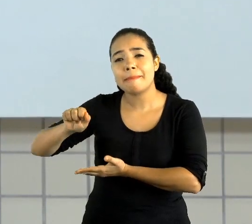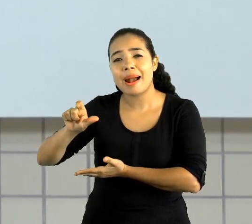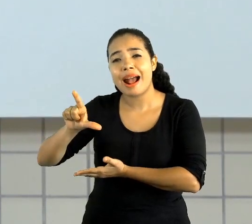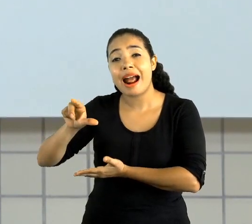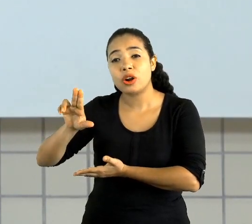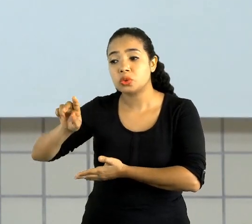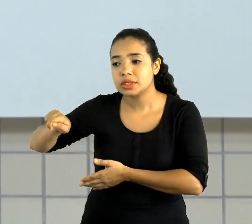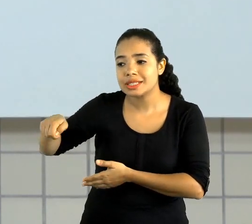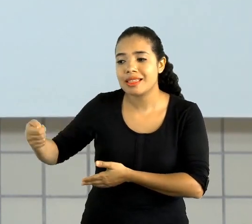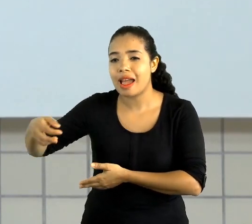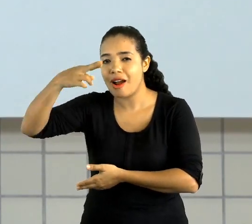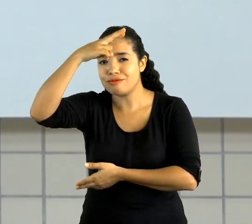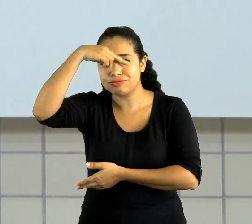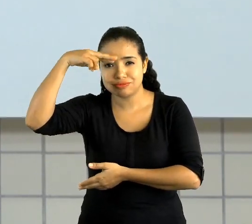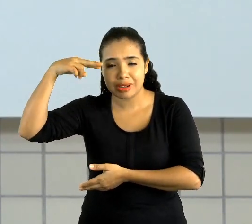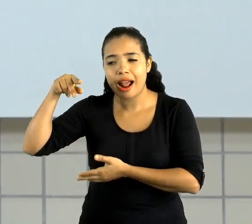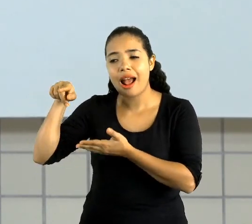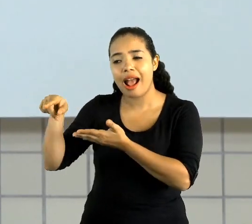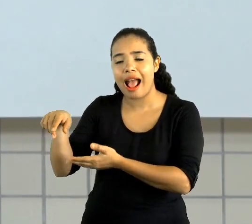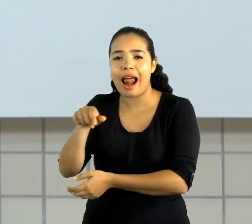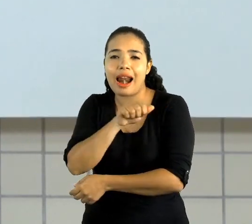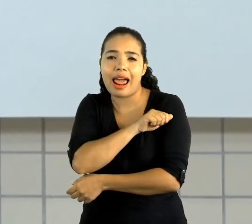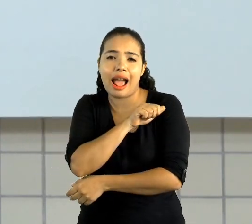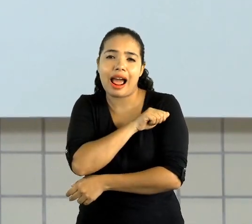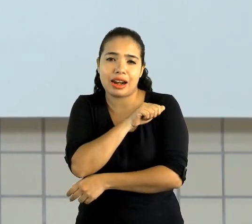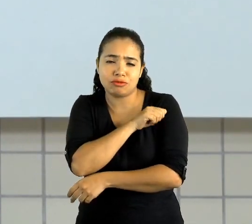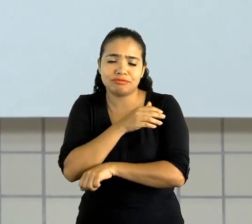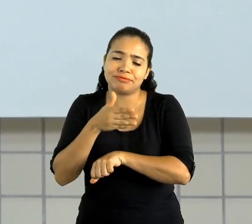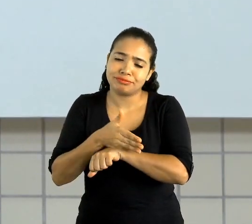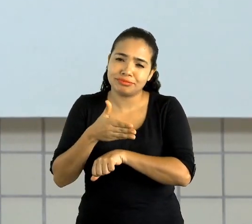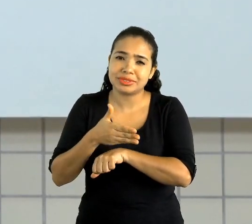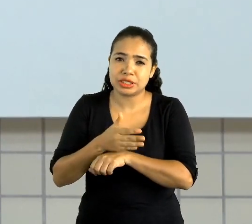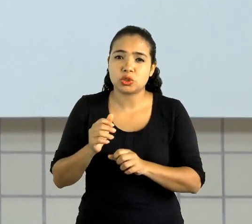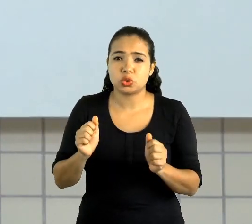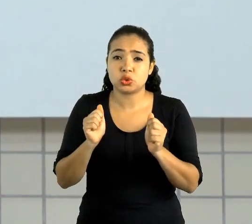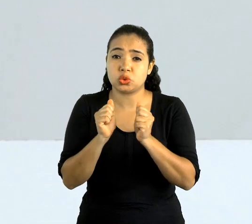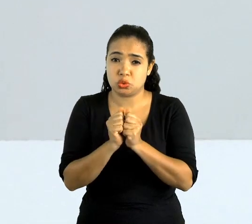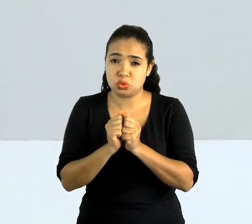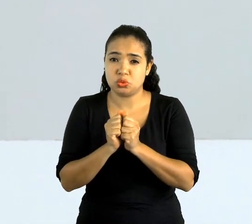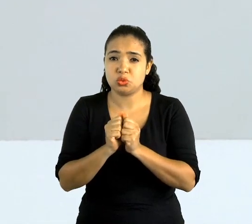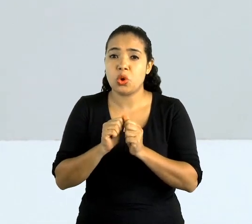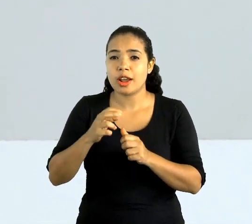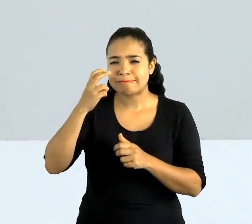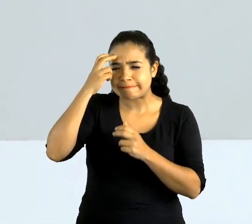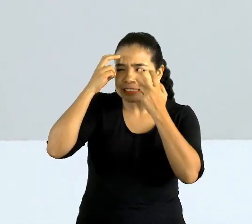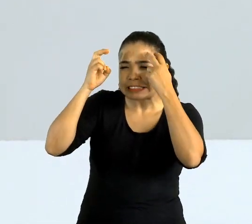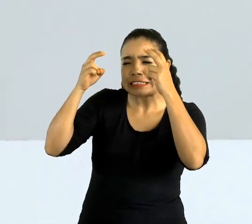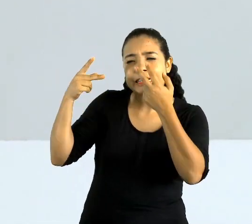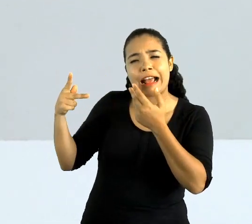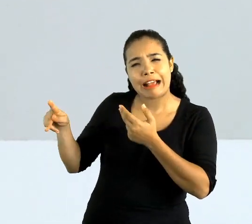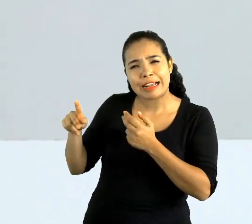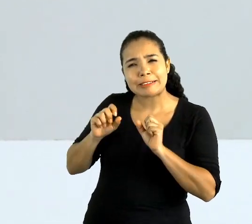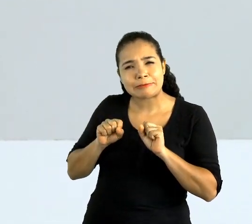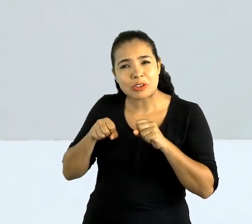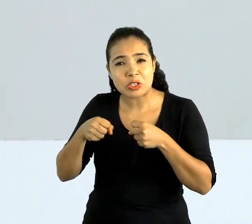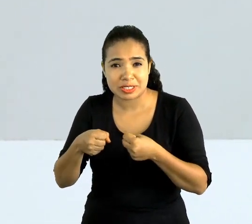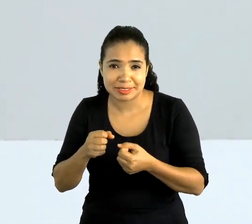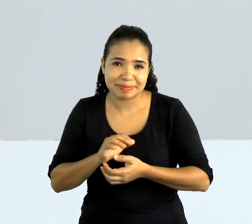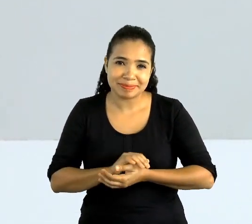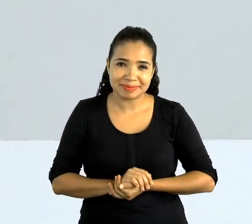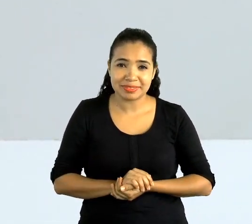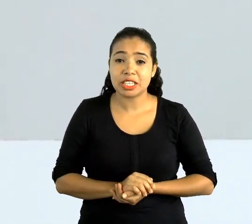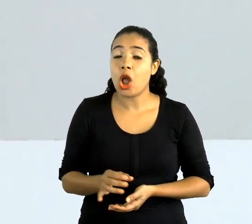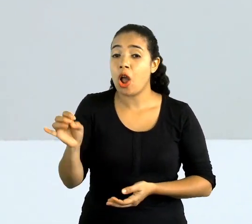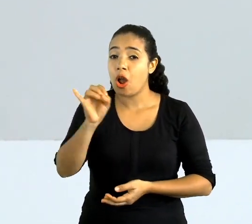muito inteligente e dedicada e irá participar da aula conosco. Oi, Malu! Oi, amiguinhos! Vamos aprender